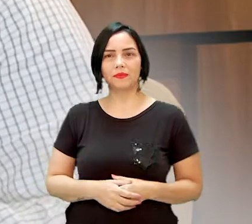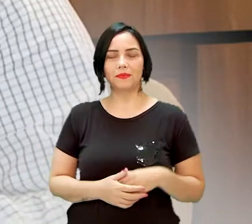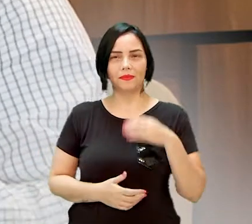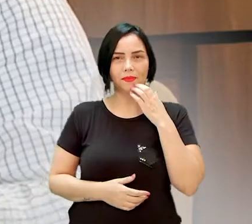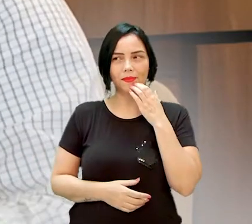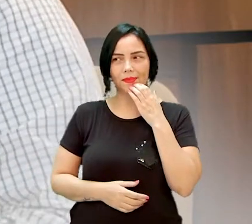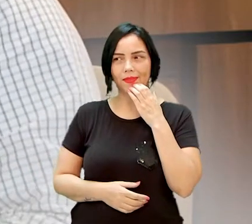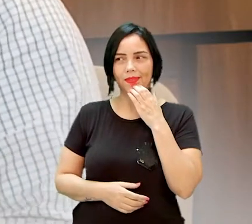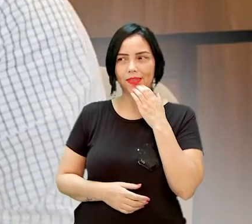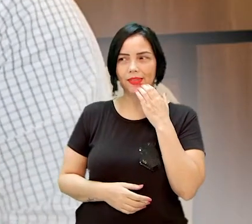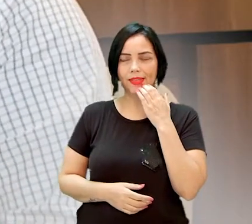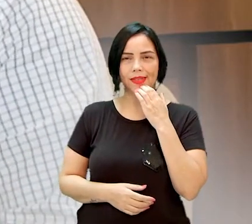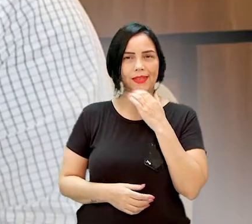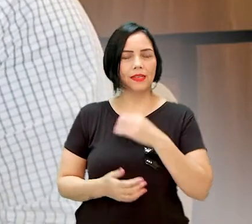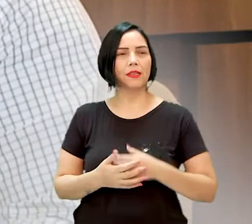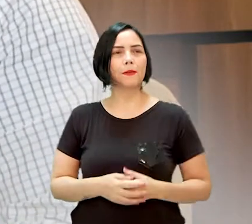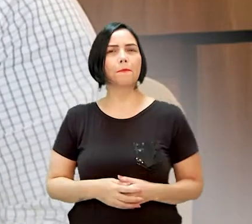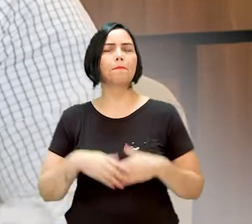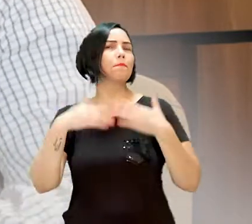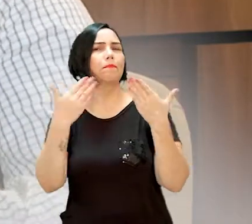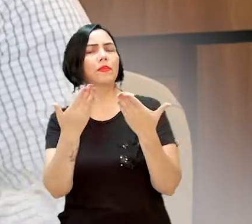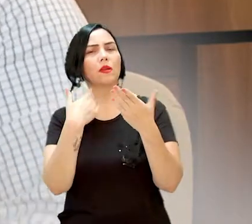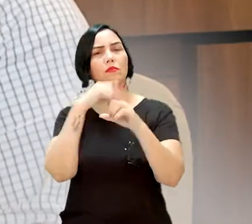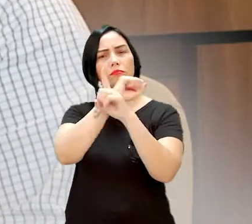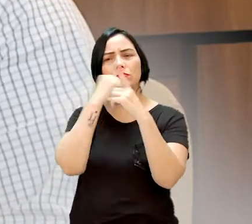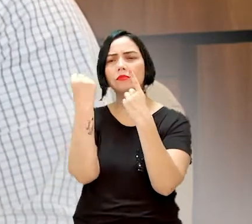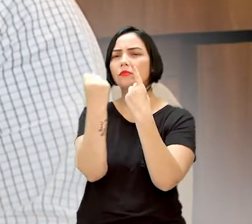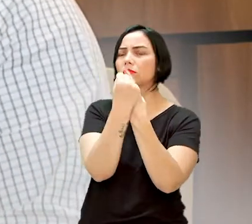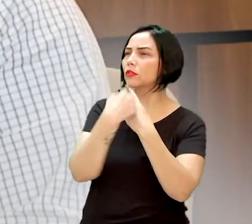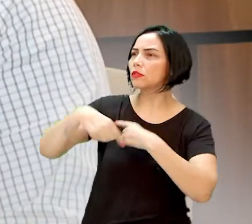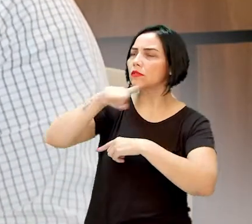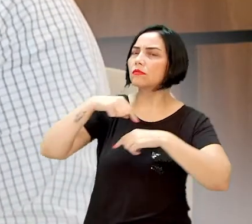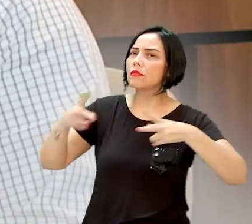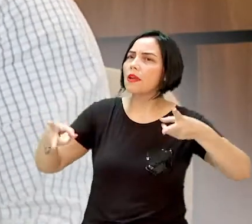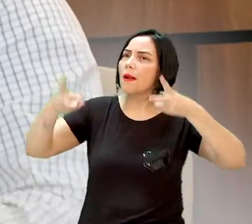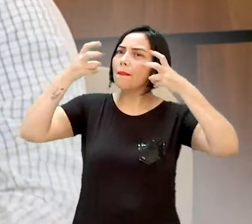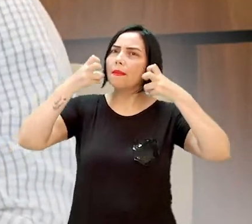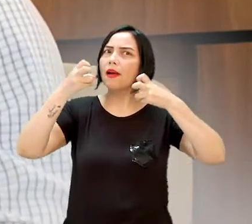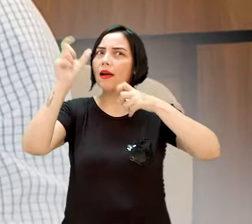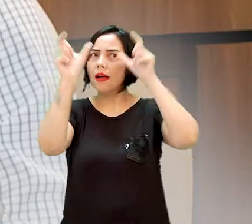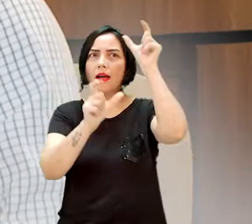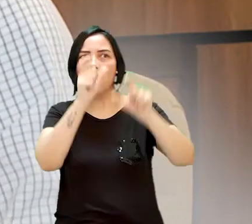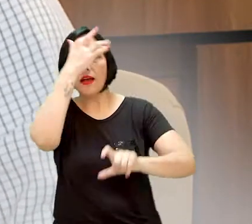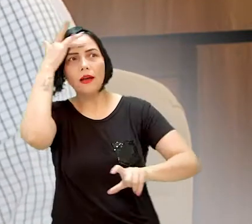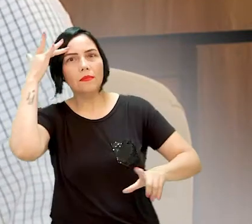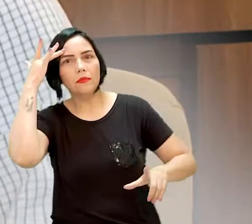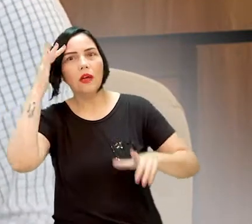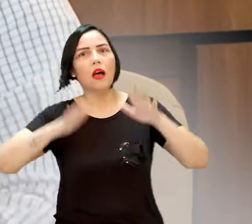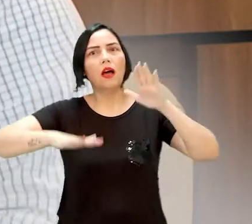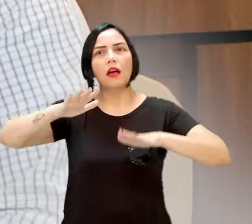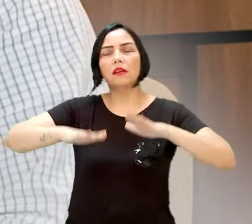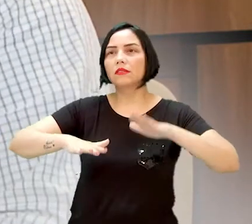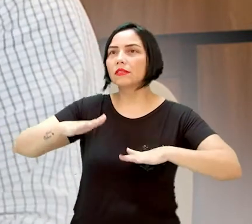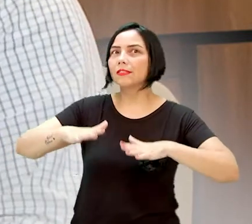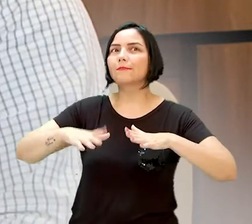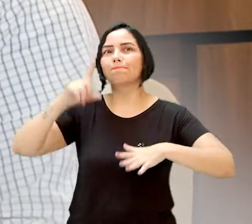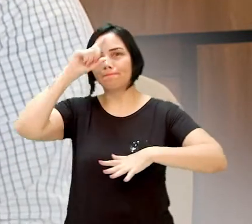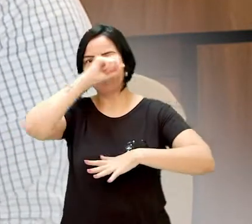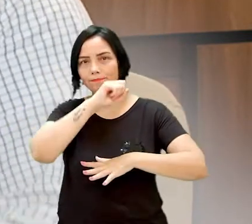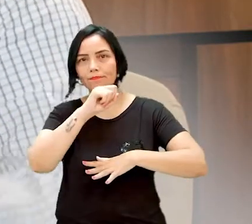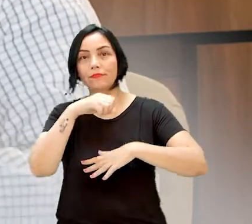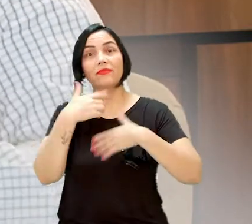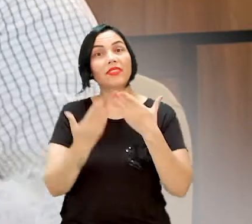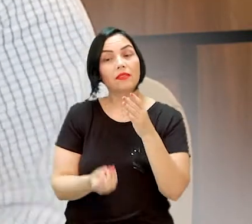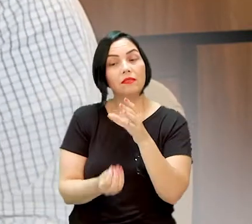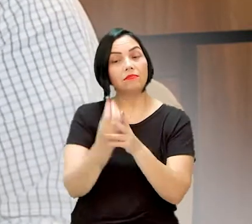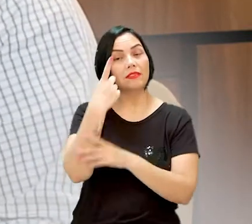debaixo do tapete e mostramos pra sociedade. Pra enxergar as coisas que eles não conseguem ver, muitas das vezes, né? Então,